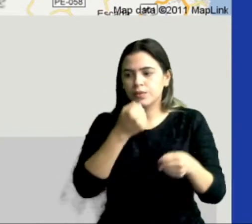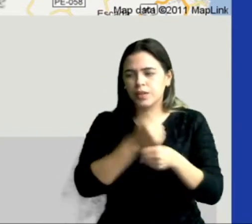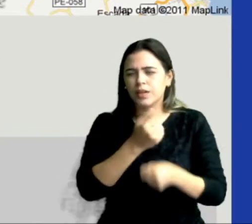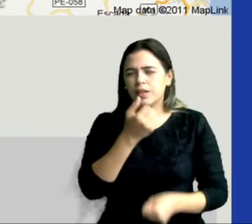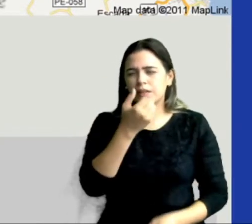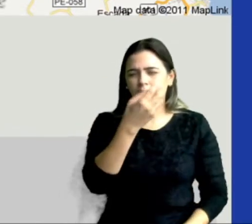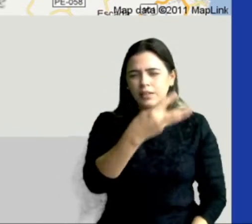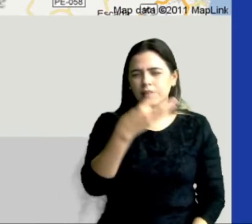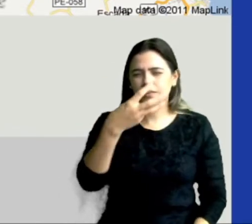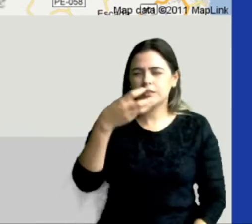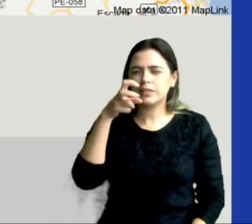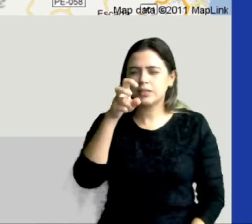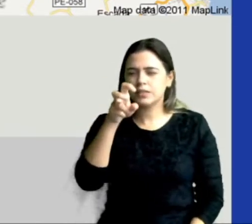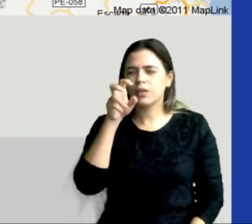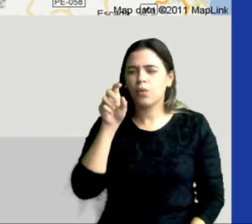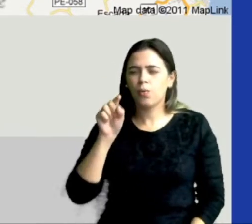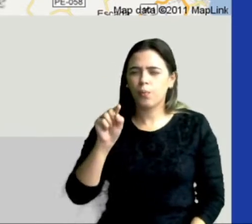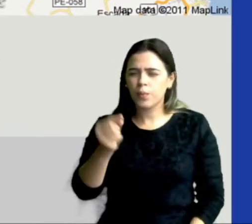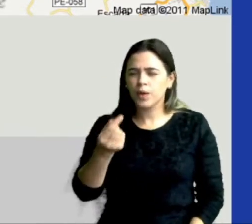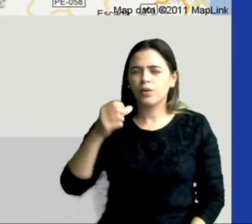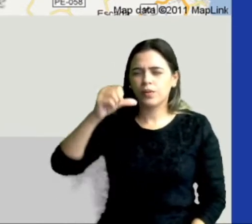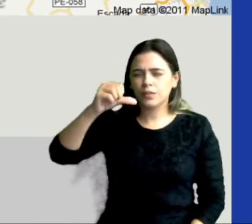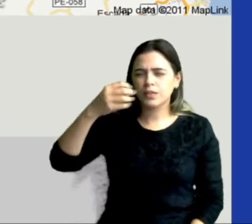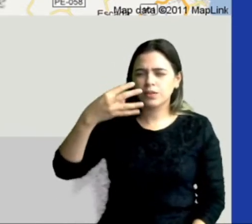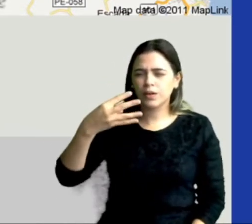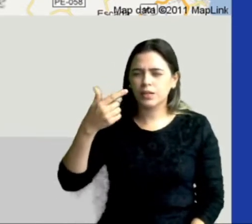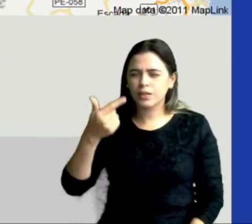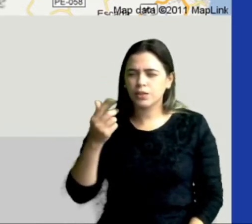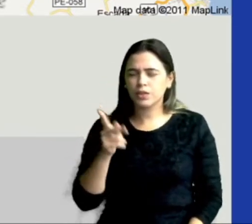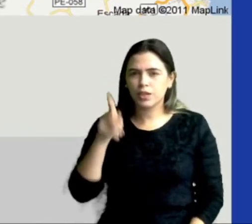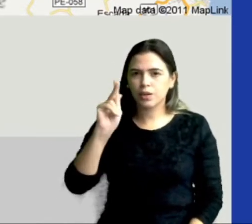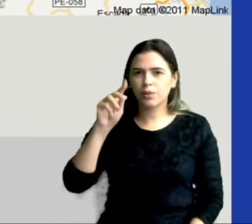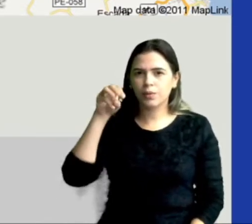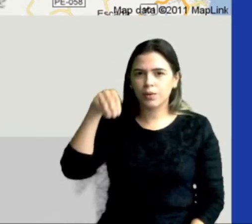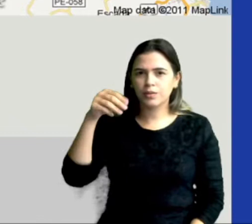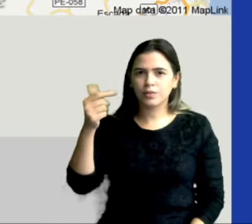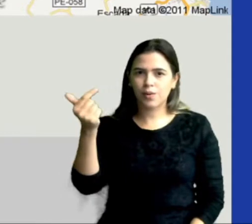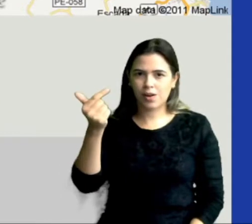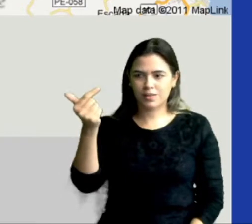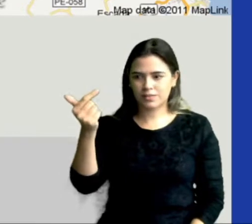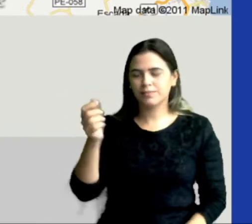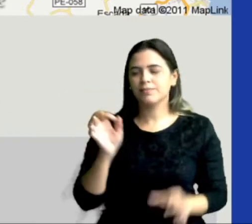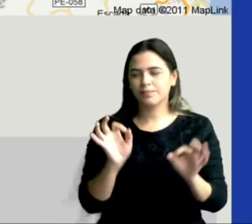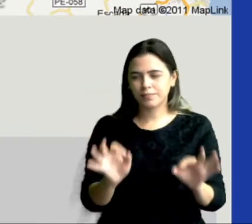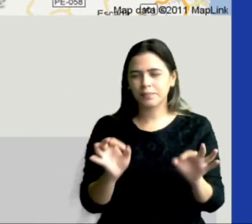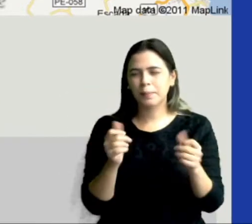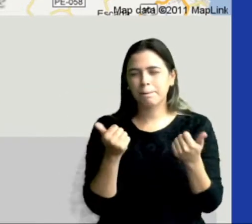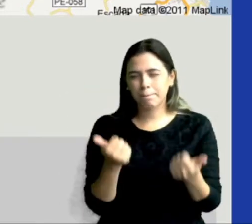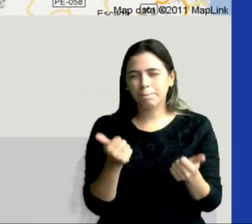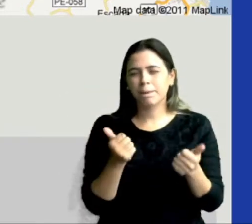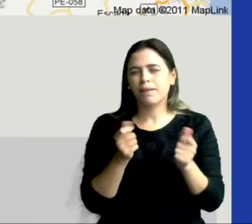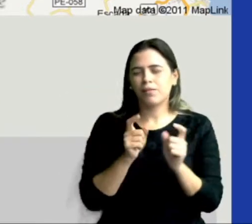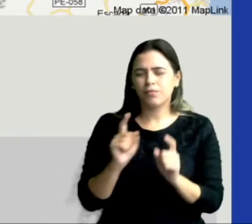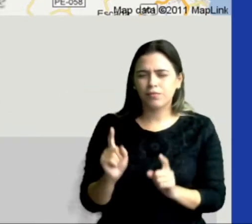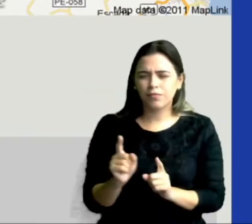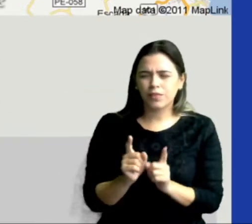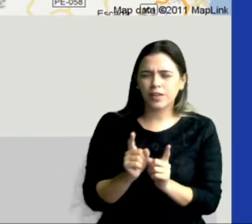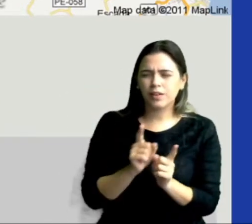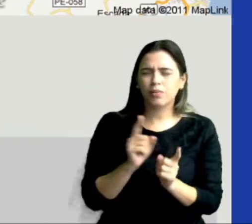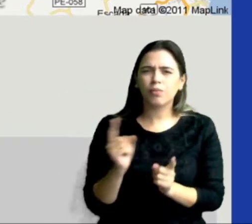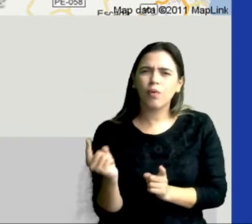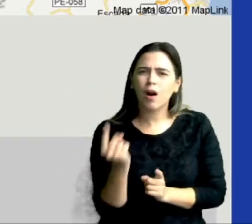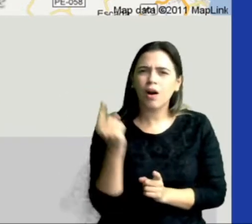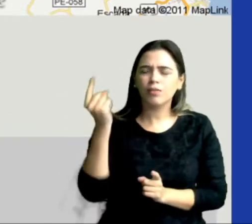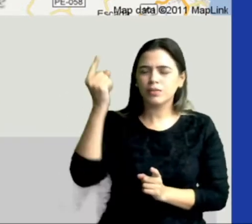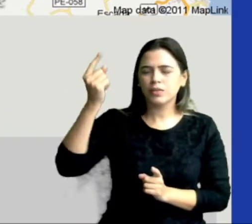.942 quilômetros quadrados, tá? Fica uma altitude de 150